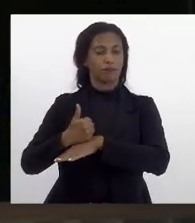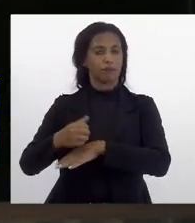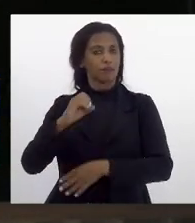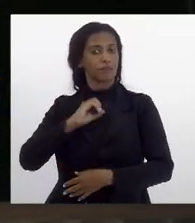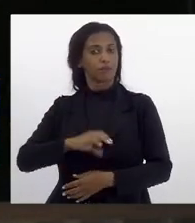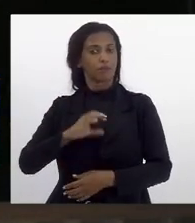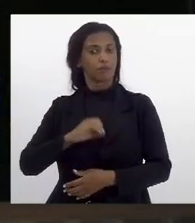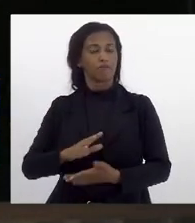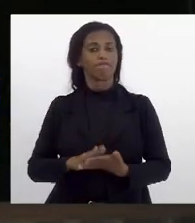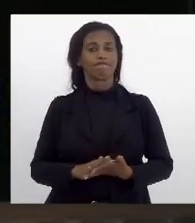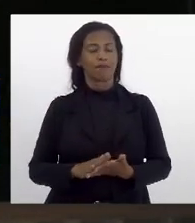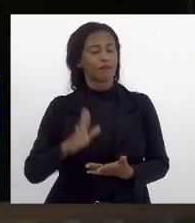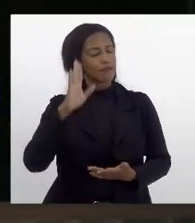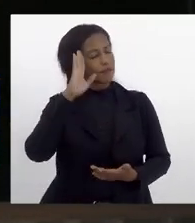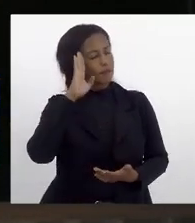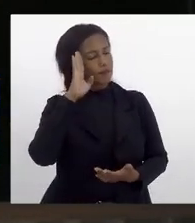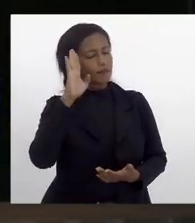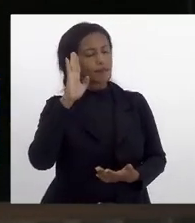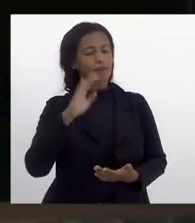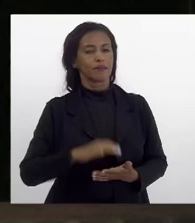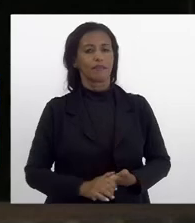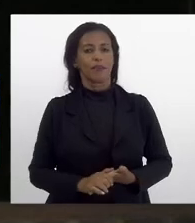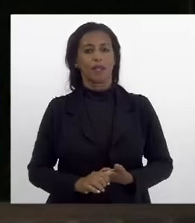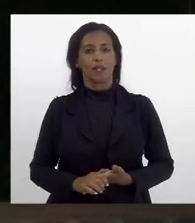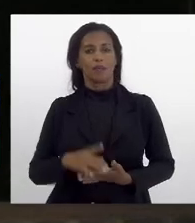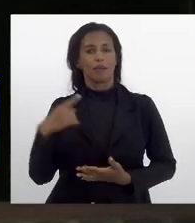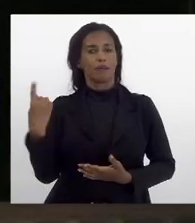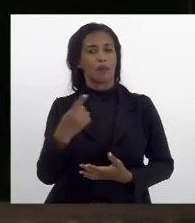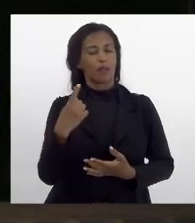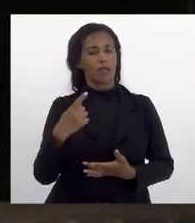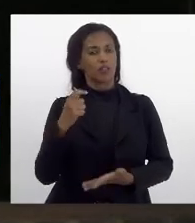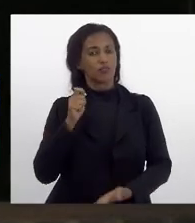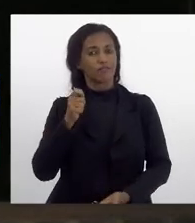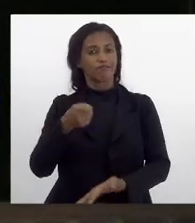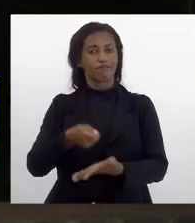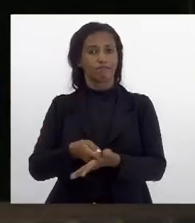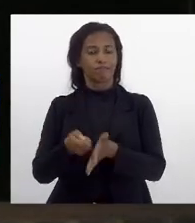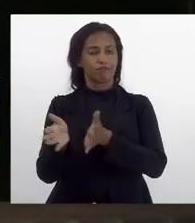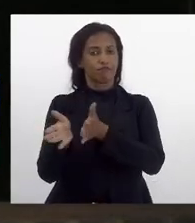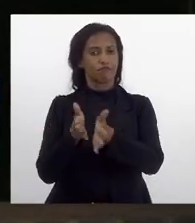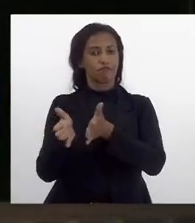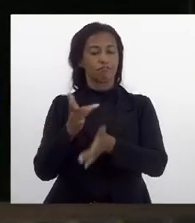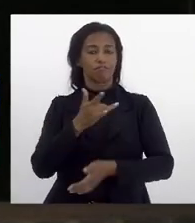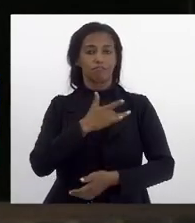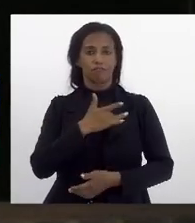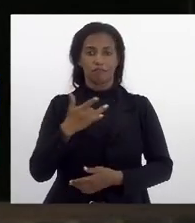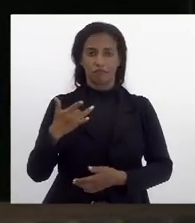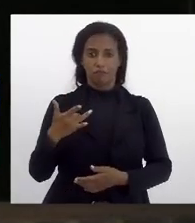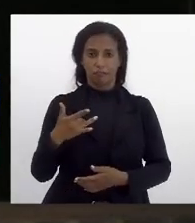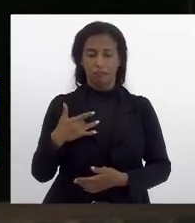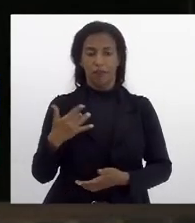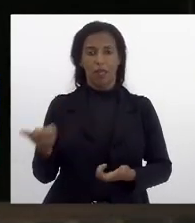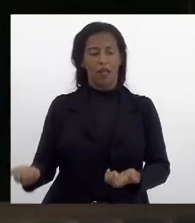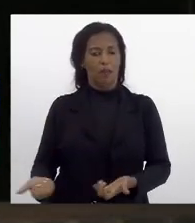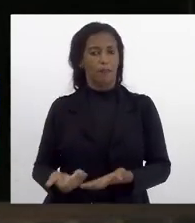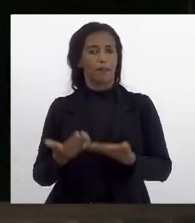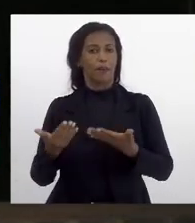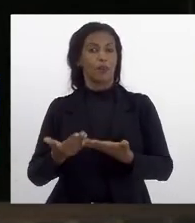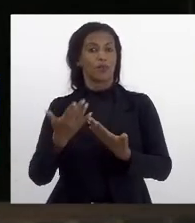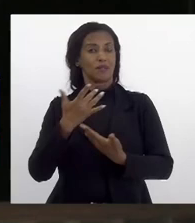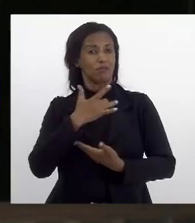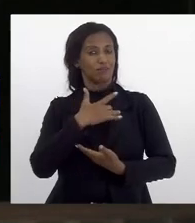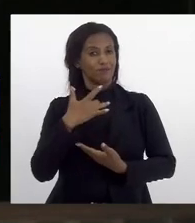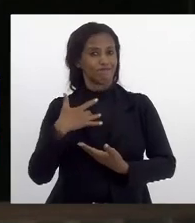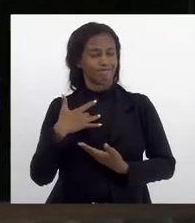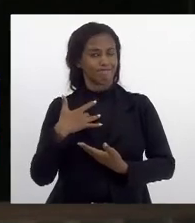é fundamental para que a gente garanta o acesso à saúde a promoção de saúde